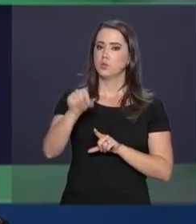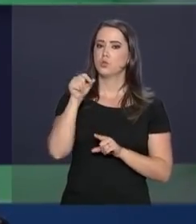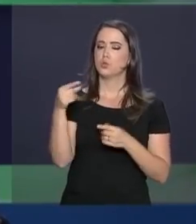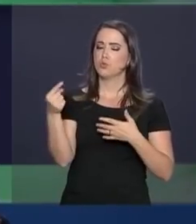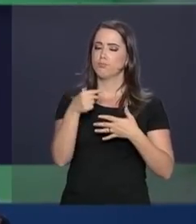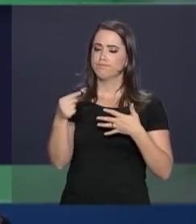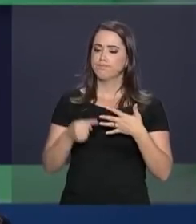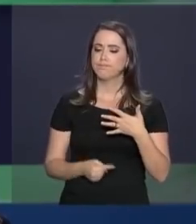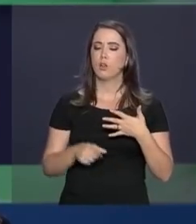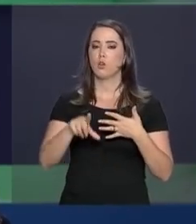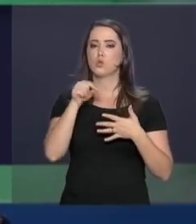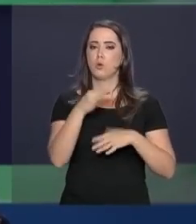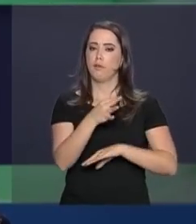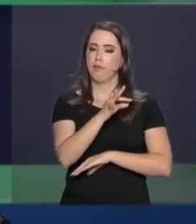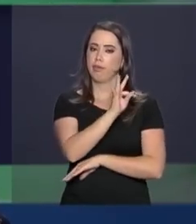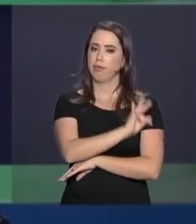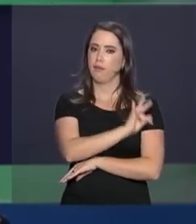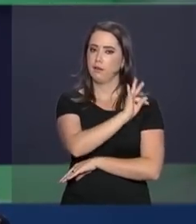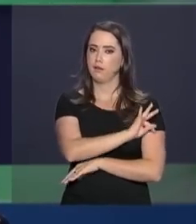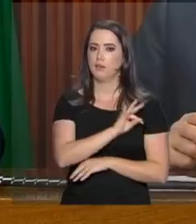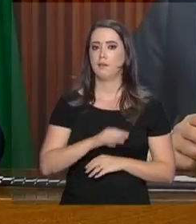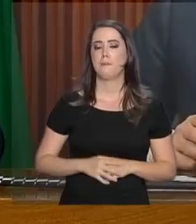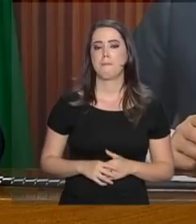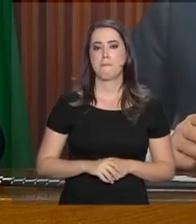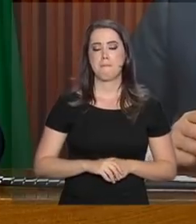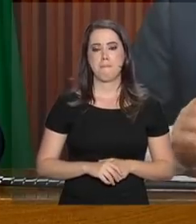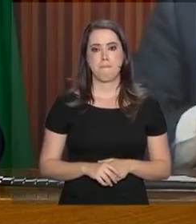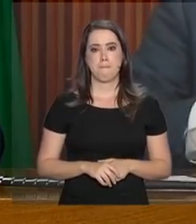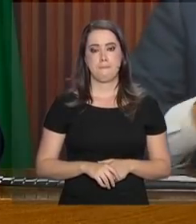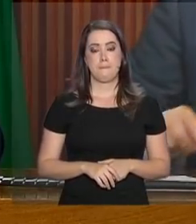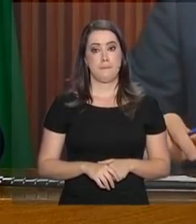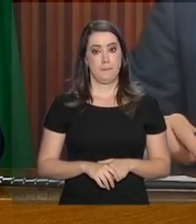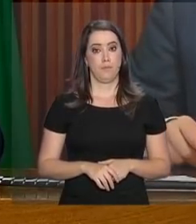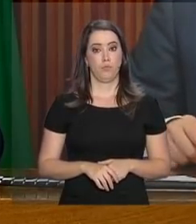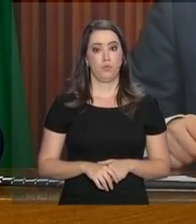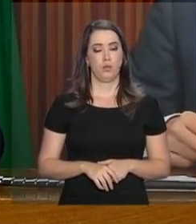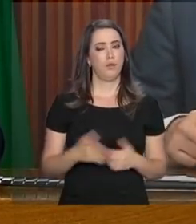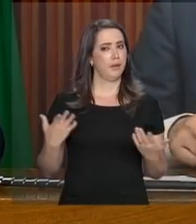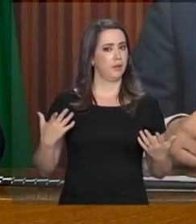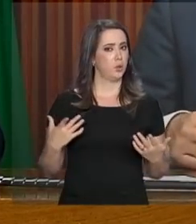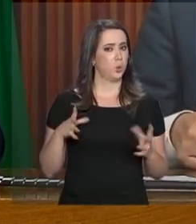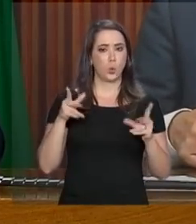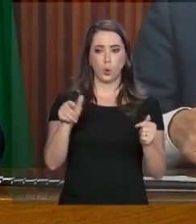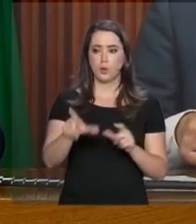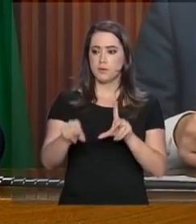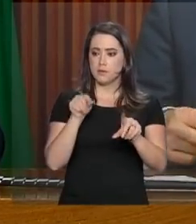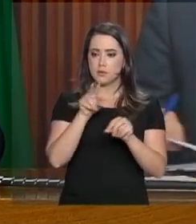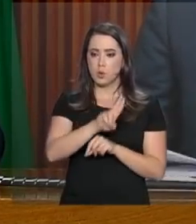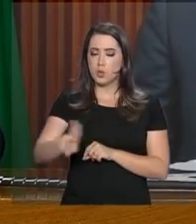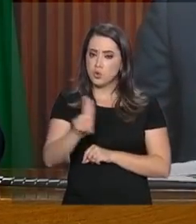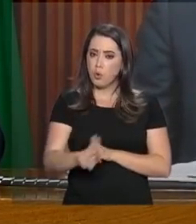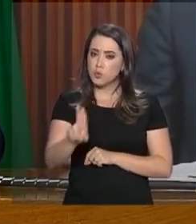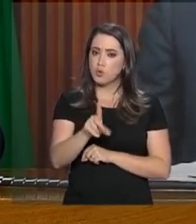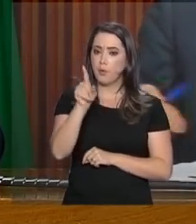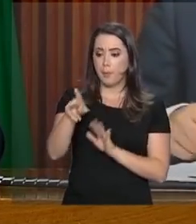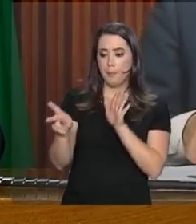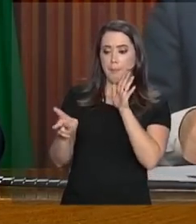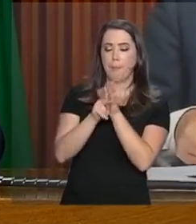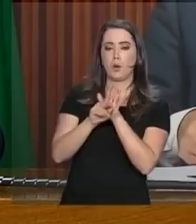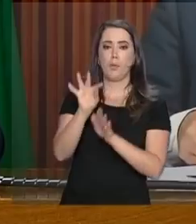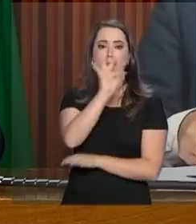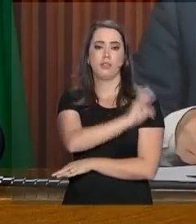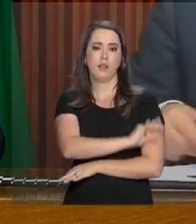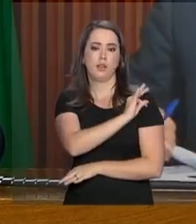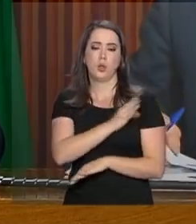feita de acordo com critérios técnicos. As indicações foram técnicas e hoje em dia, em